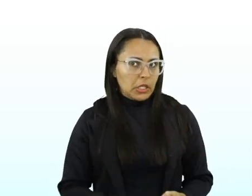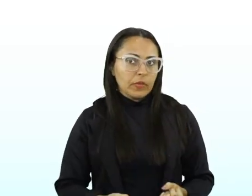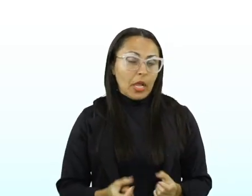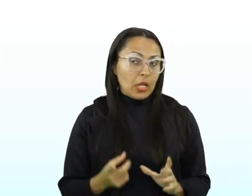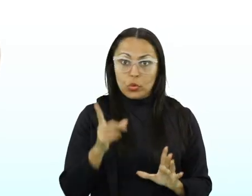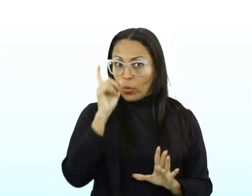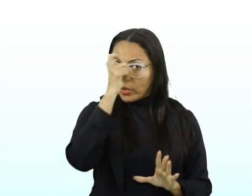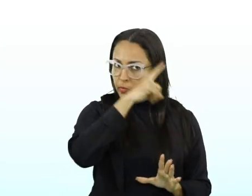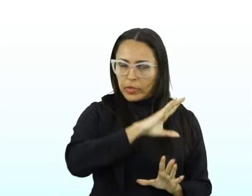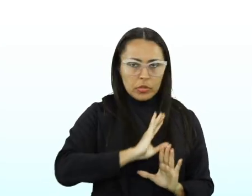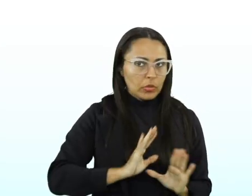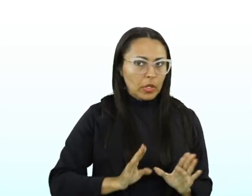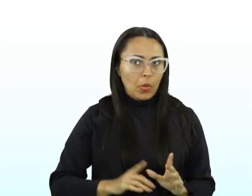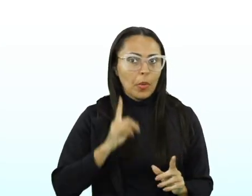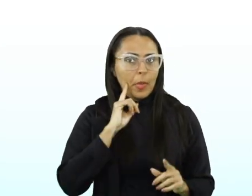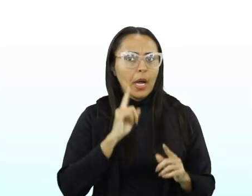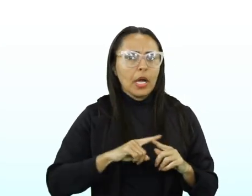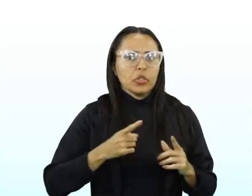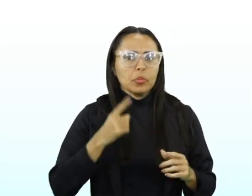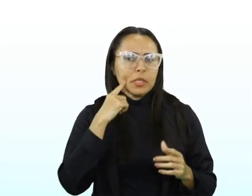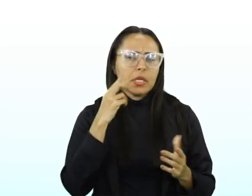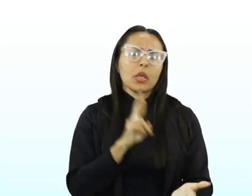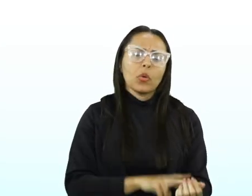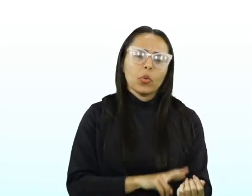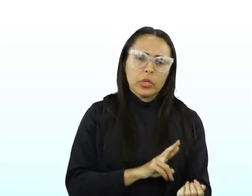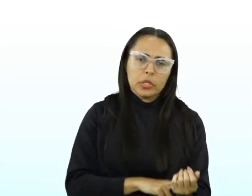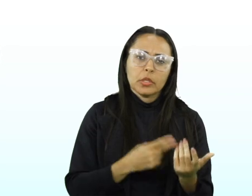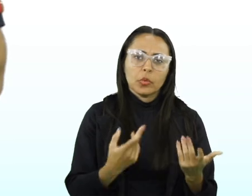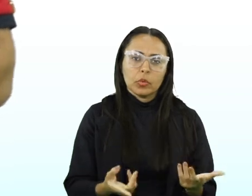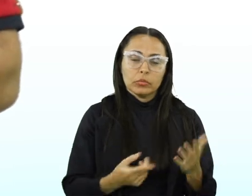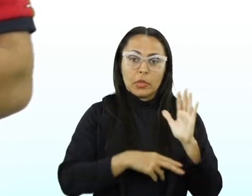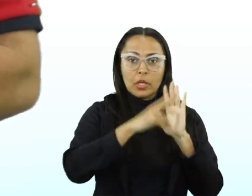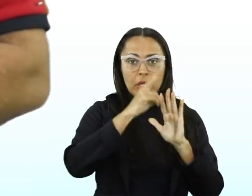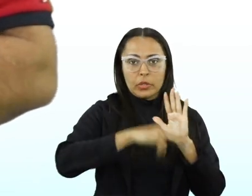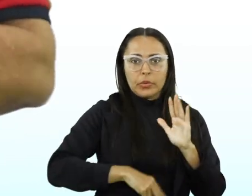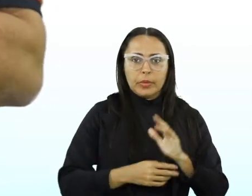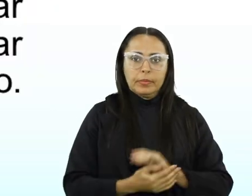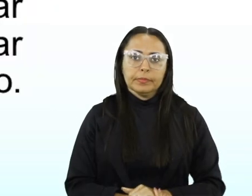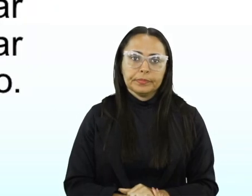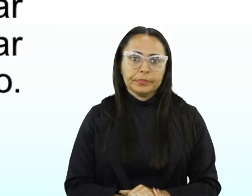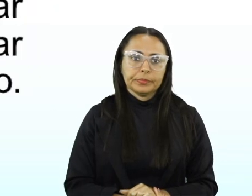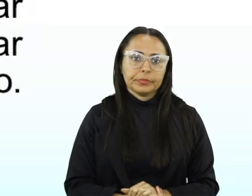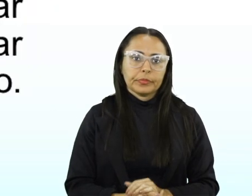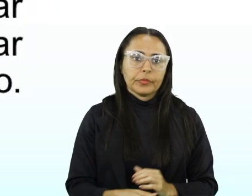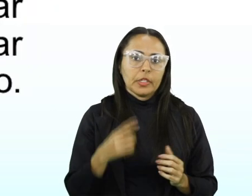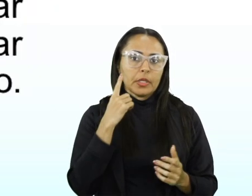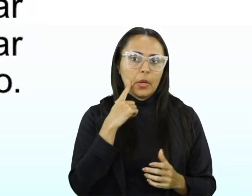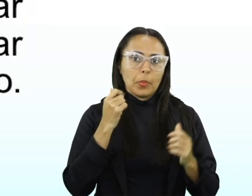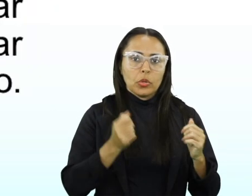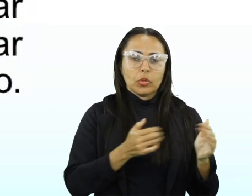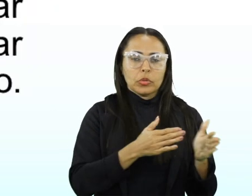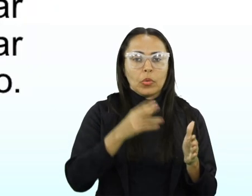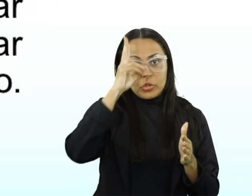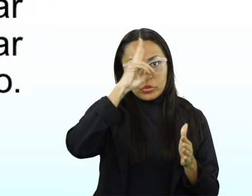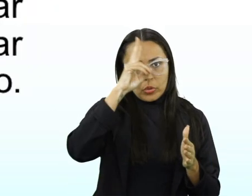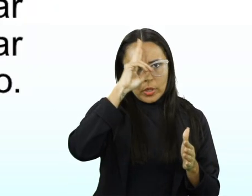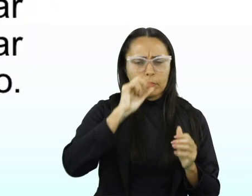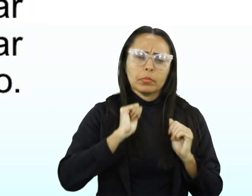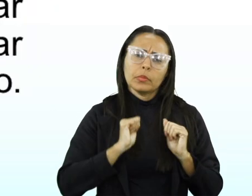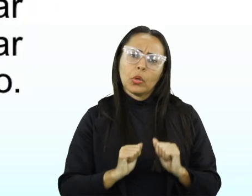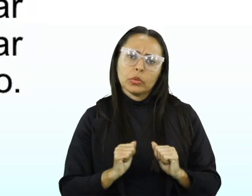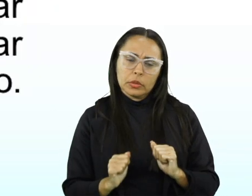difícil. Porém, você precisa ter um ritmo muito grande de leitura. Eu coloquei lá, um texto pode contar uma história? Pode.